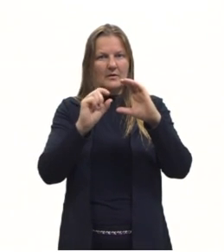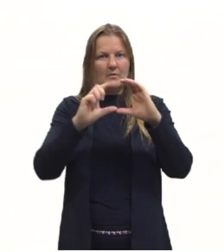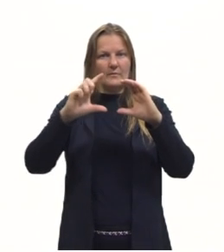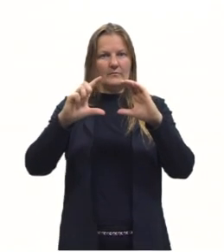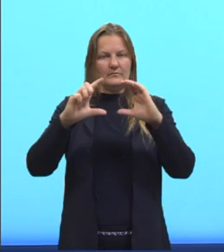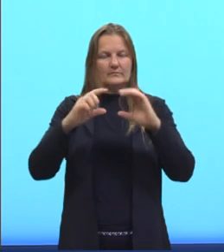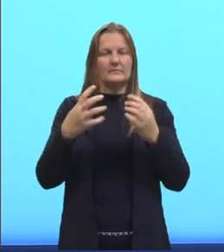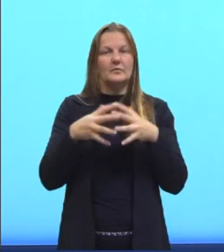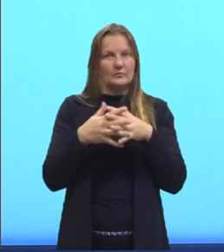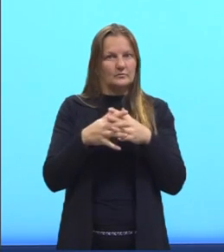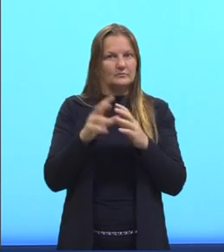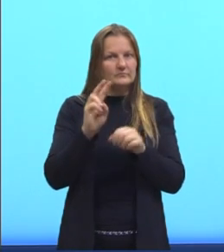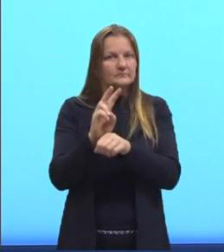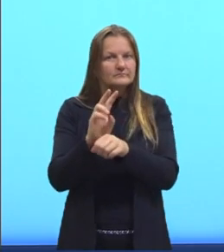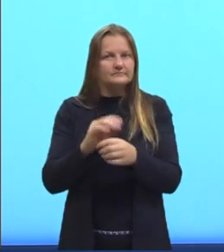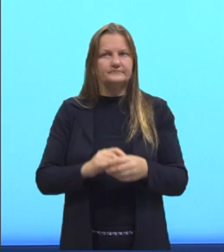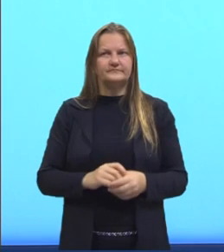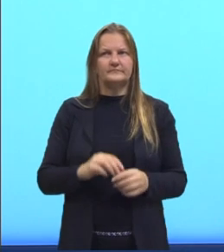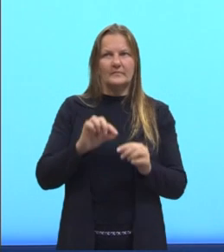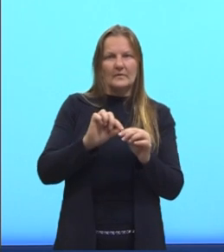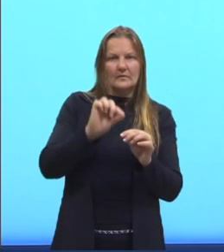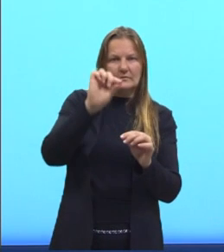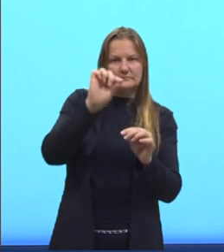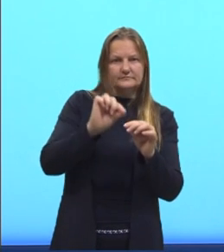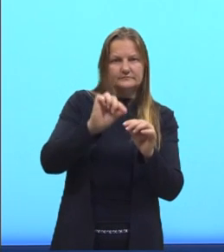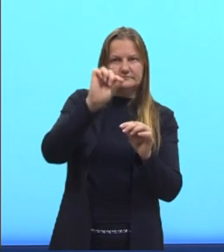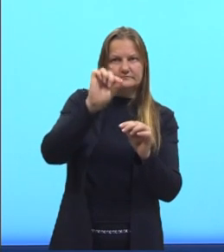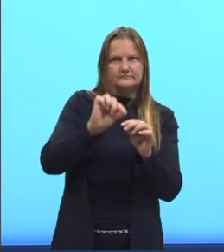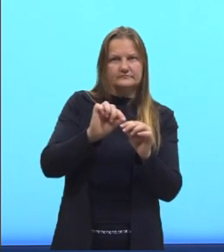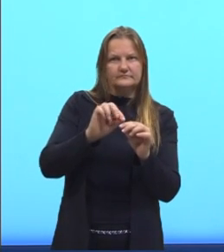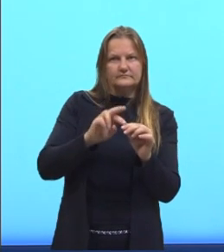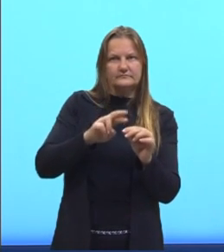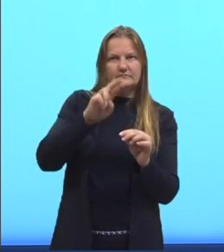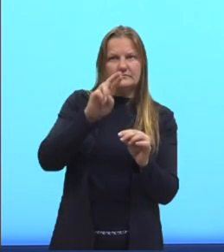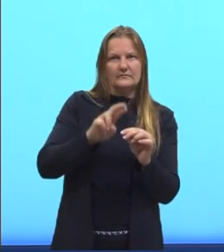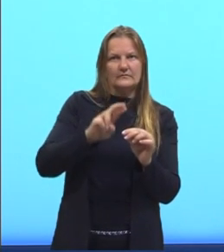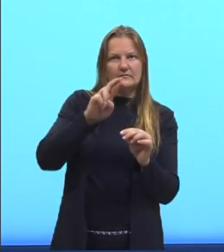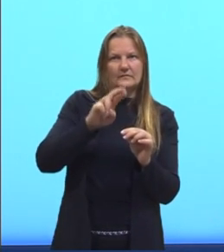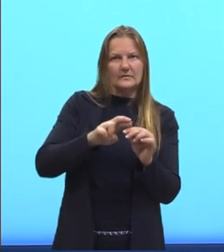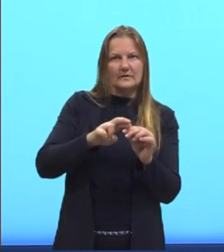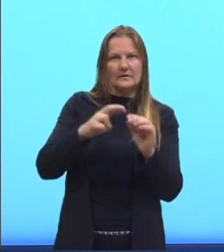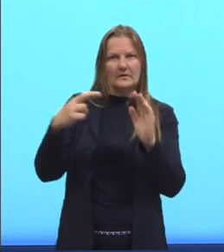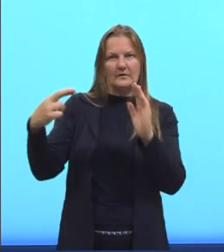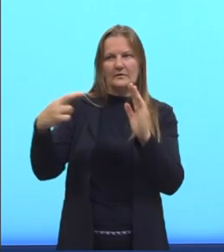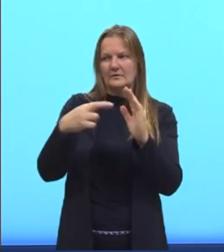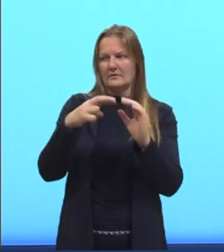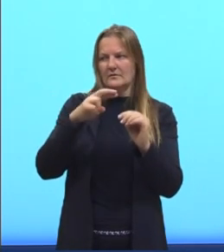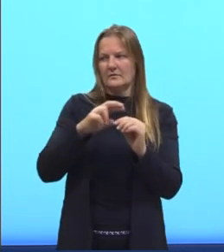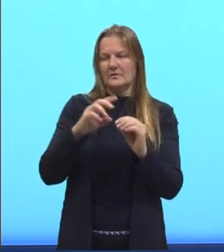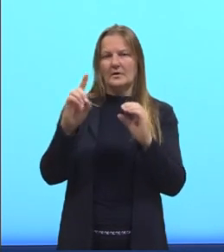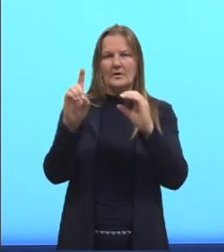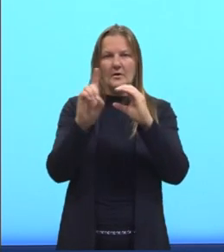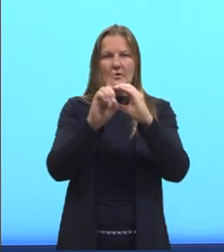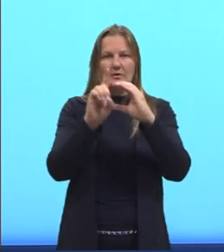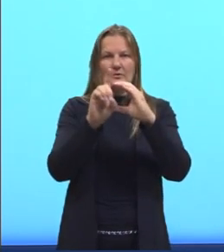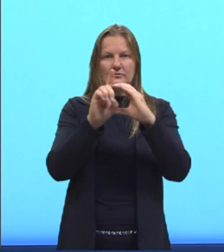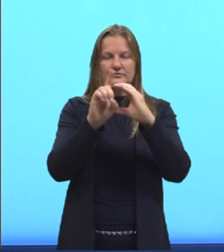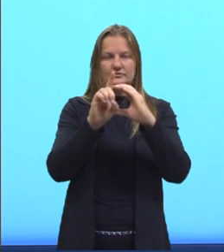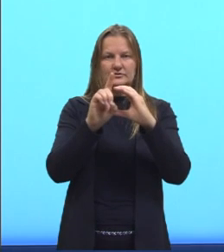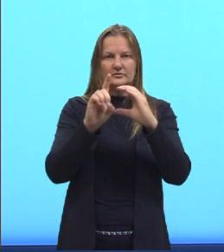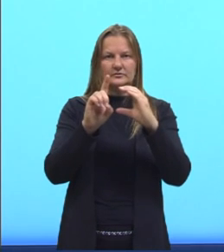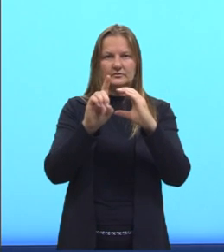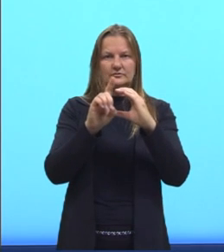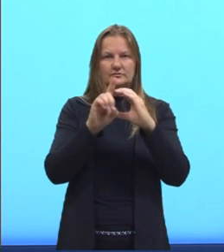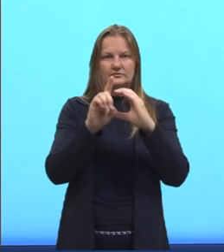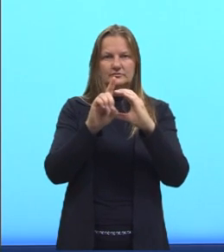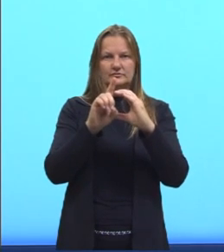diâmetro tem 10 centímetros e o diâmetro representa duas medidas de raio é porque o raio aqui seria